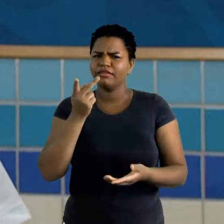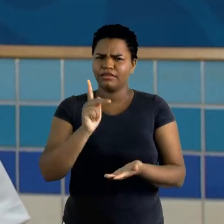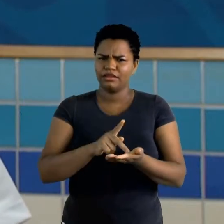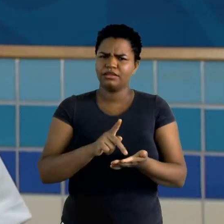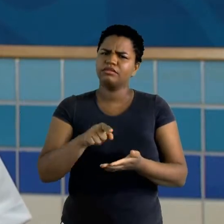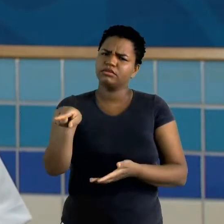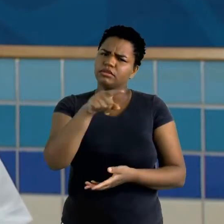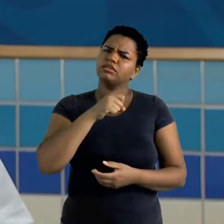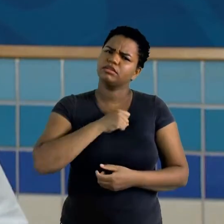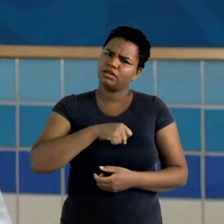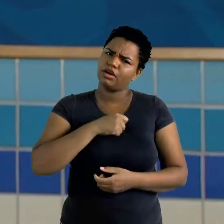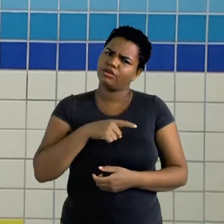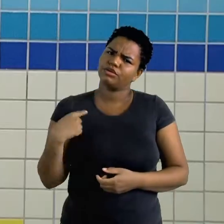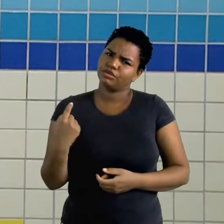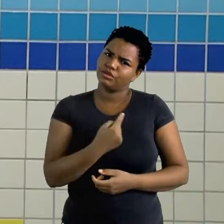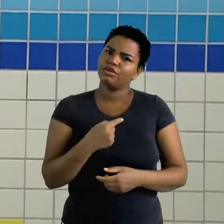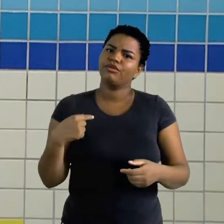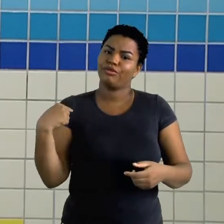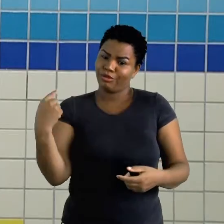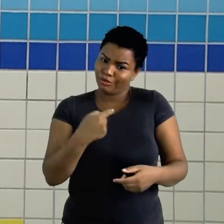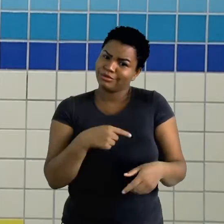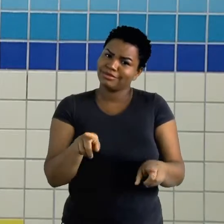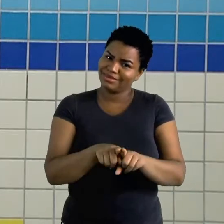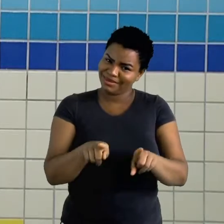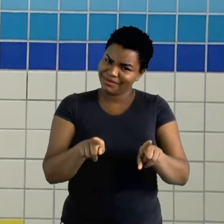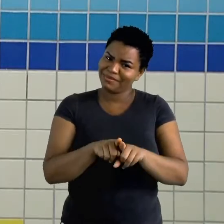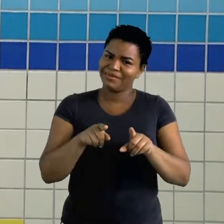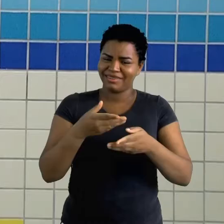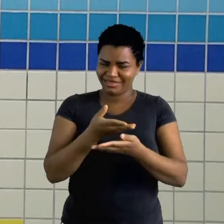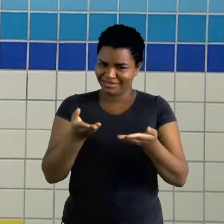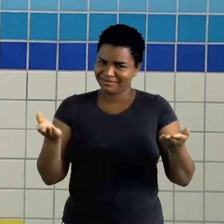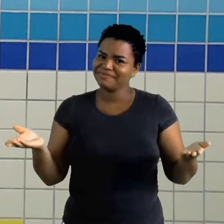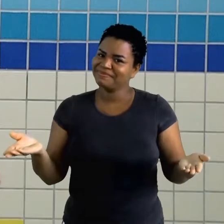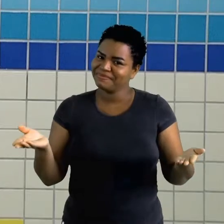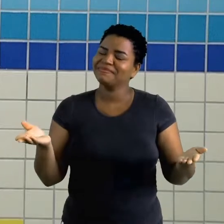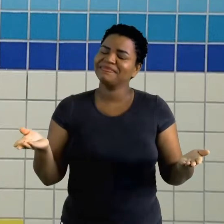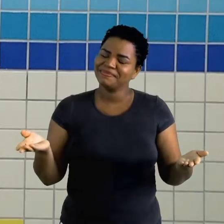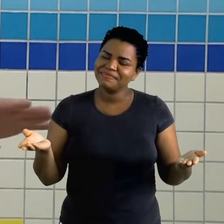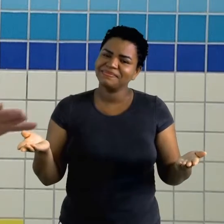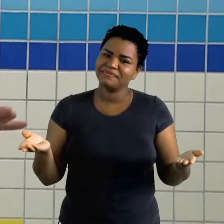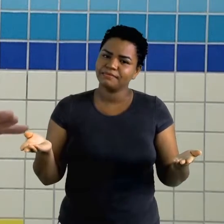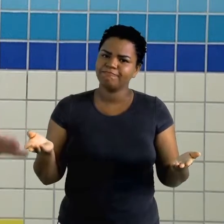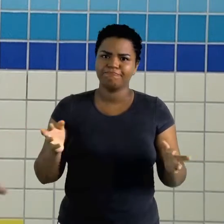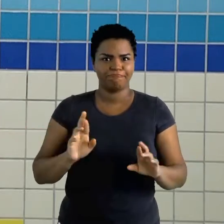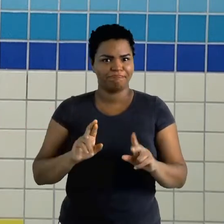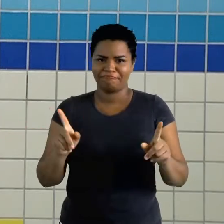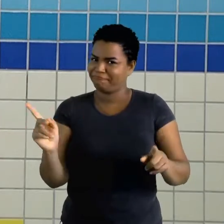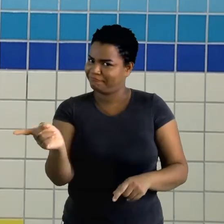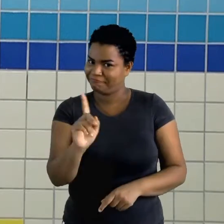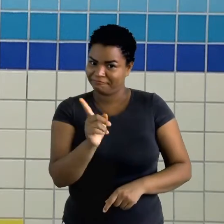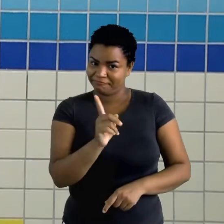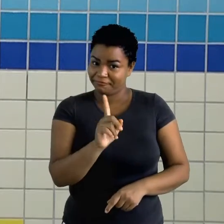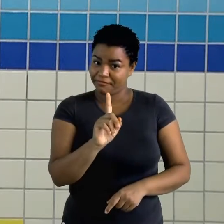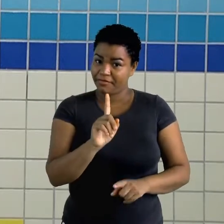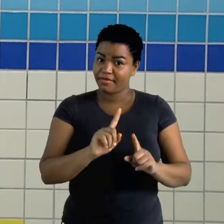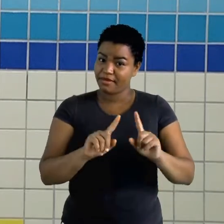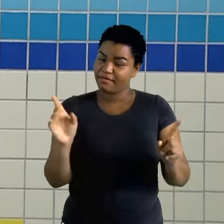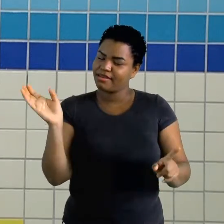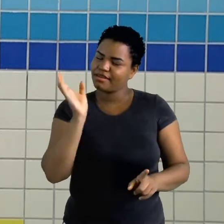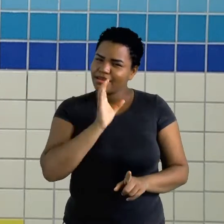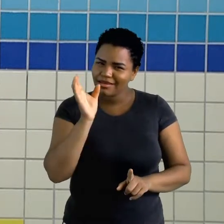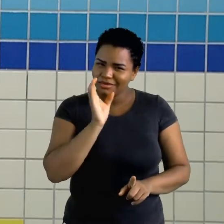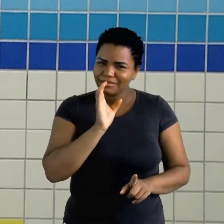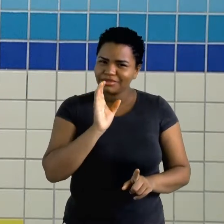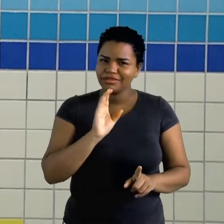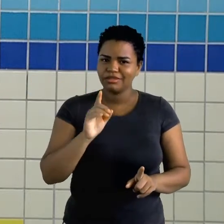tá aí, tá morrendo de saudade da gente. Nós também estamos com muita saudade de vocês, não é diferente não, mas logo, logo, tudo